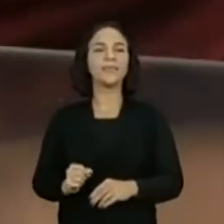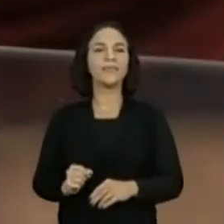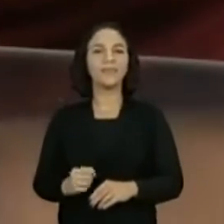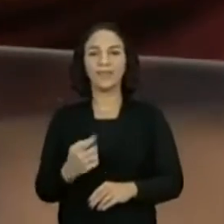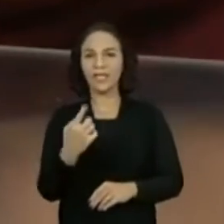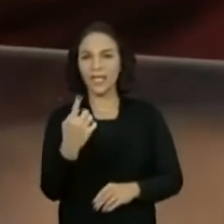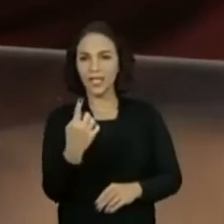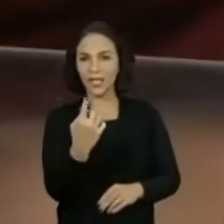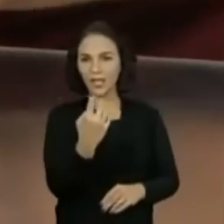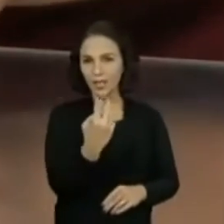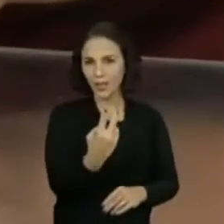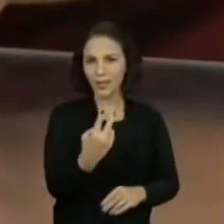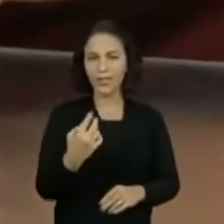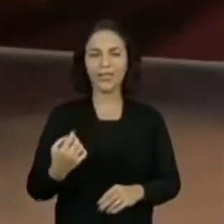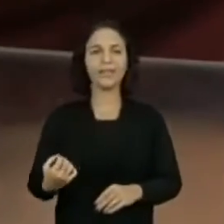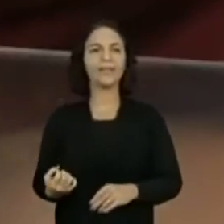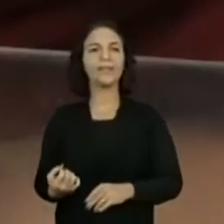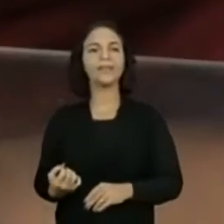doze,